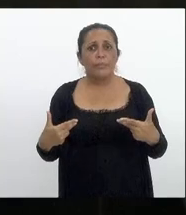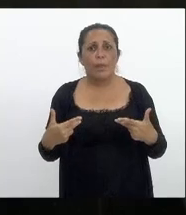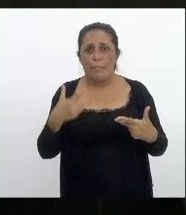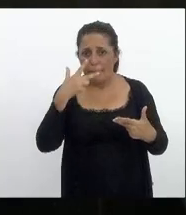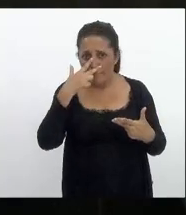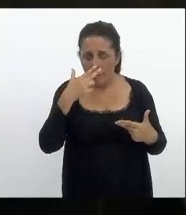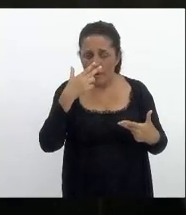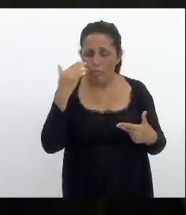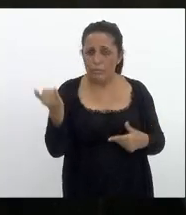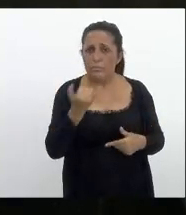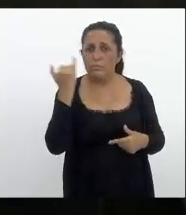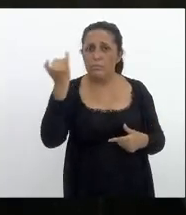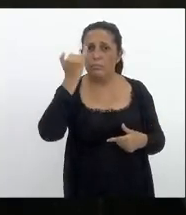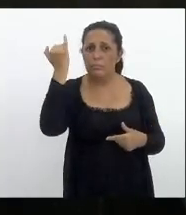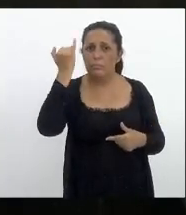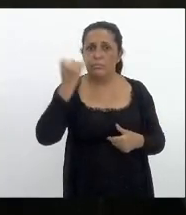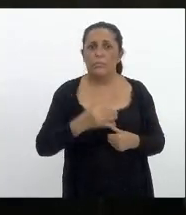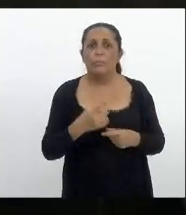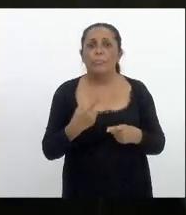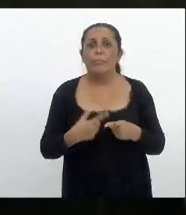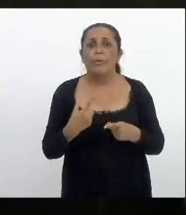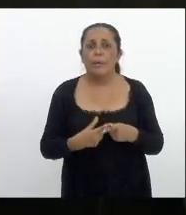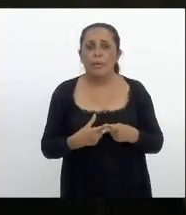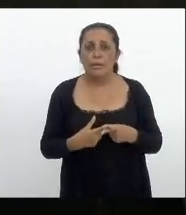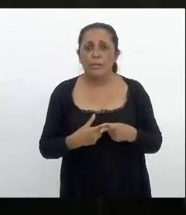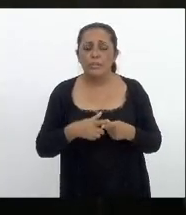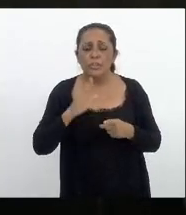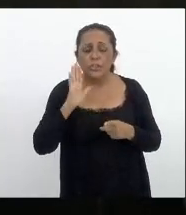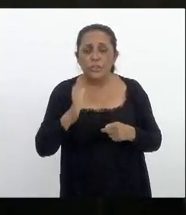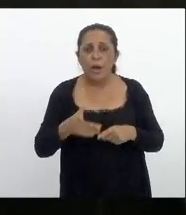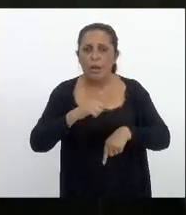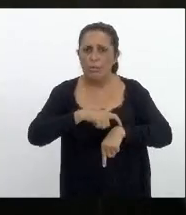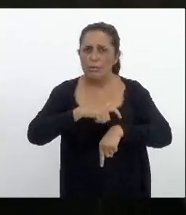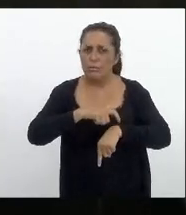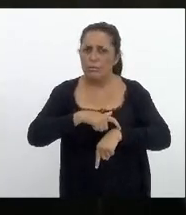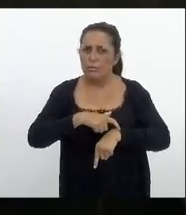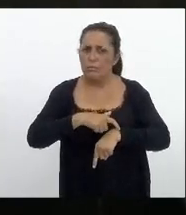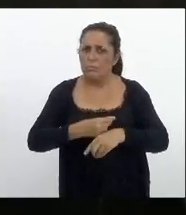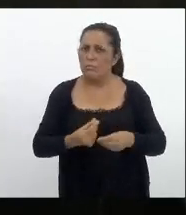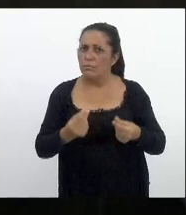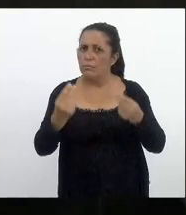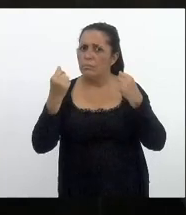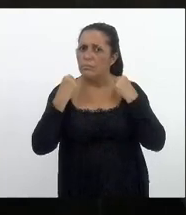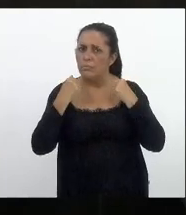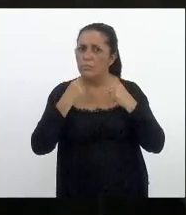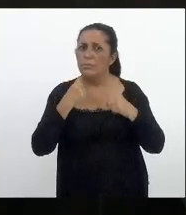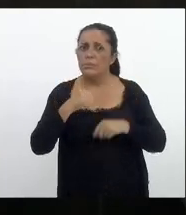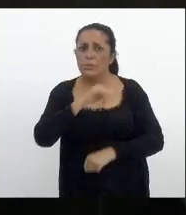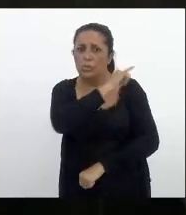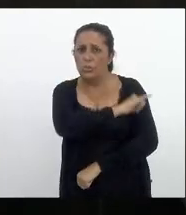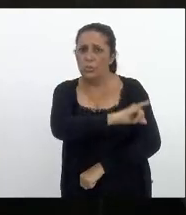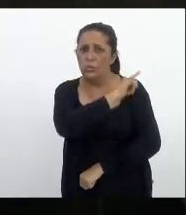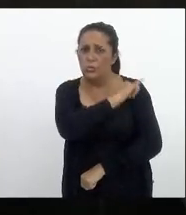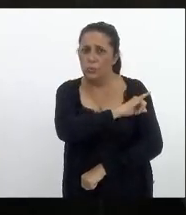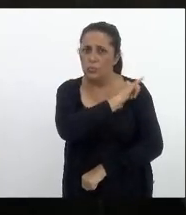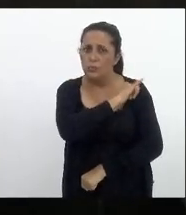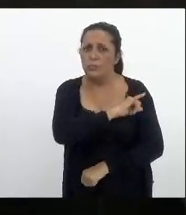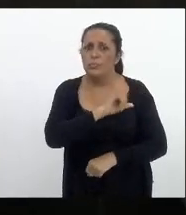também relevantes porque já faz muito tempo que o Estado do Rio de Janeiro